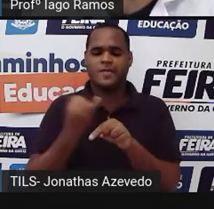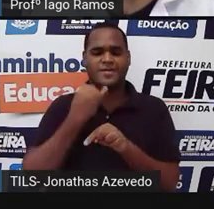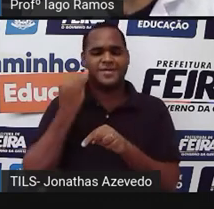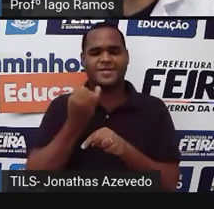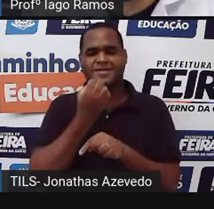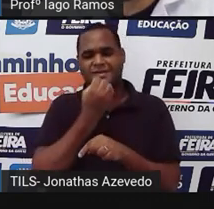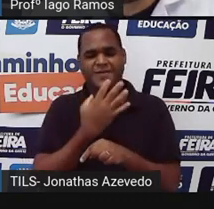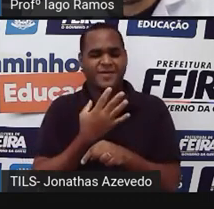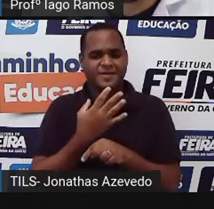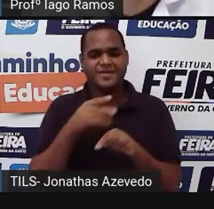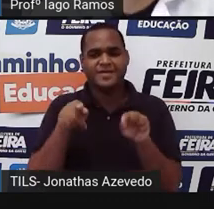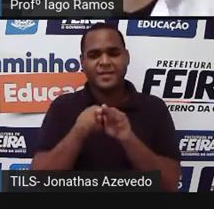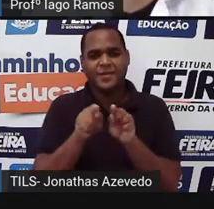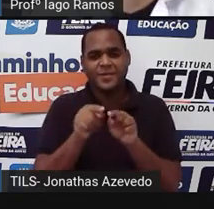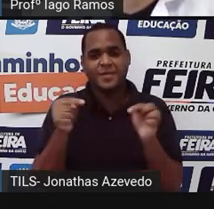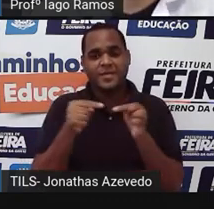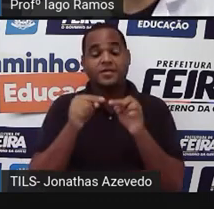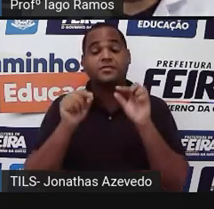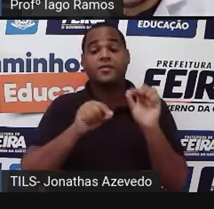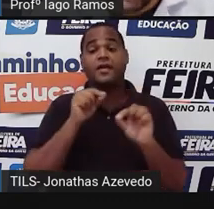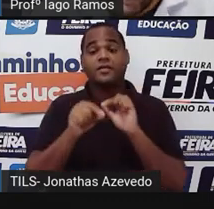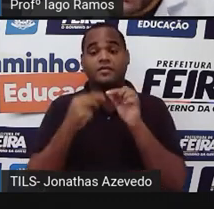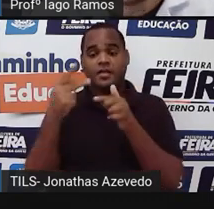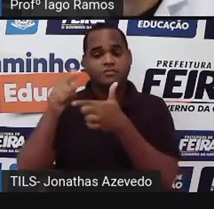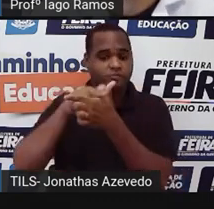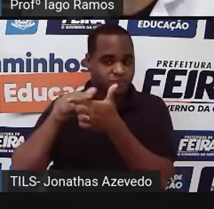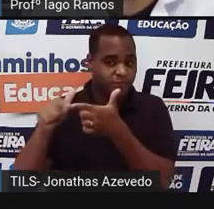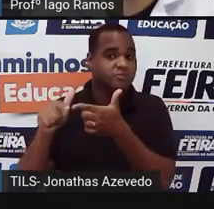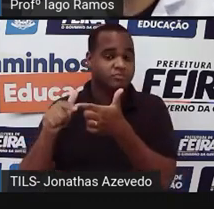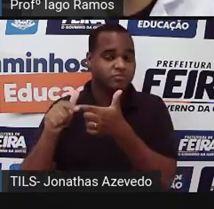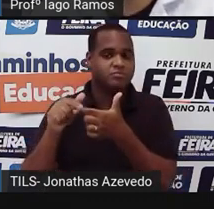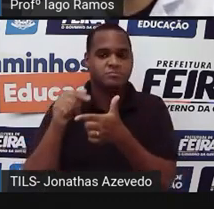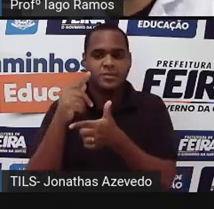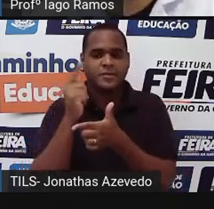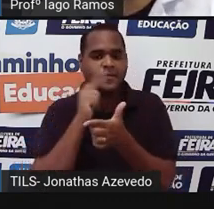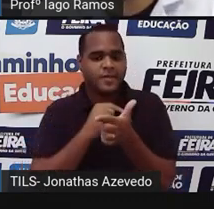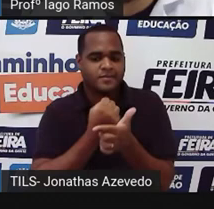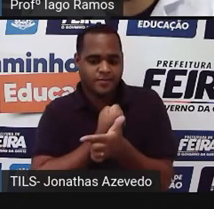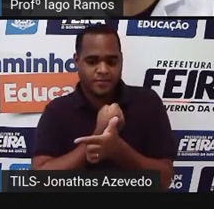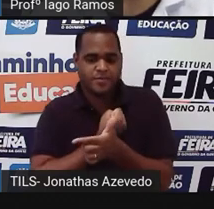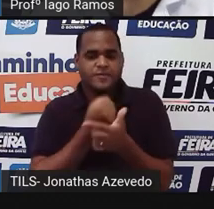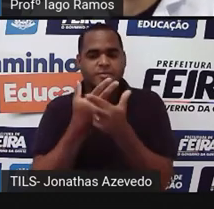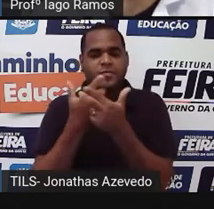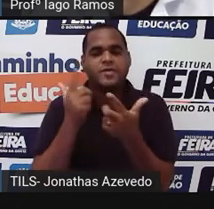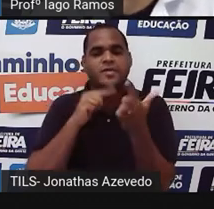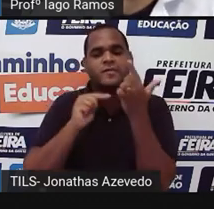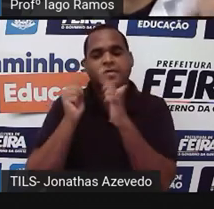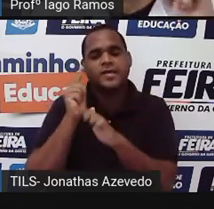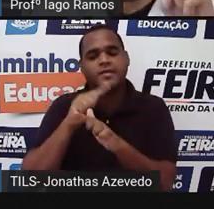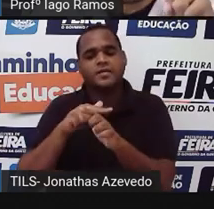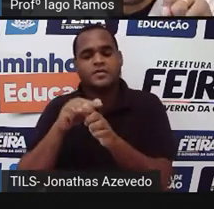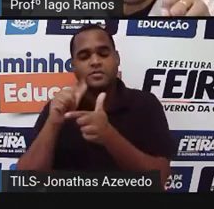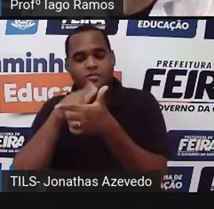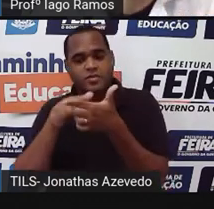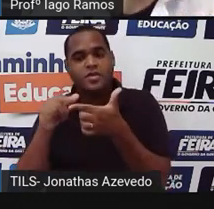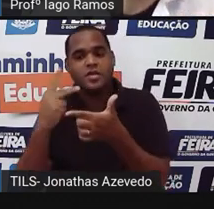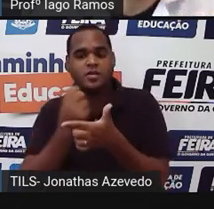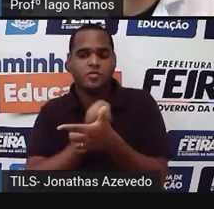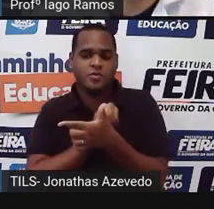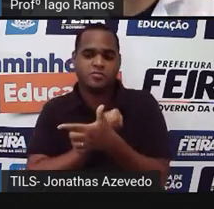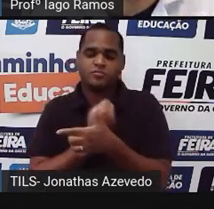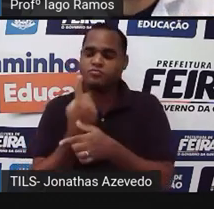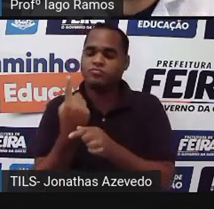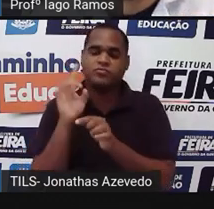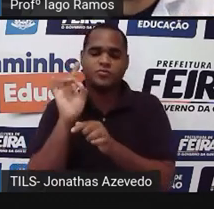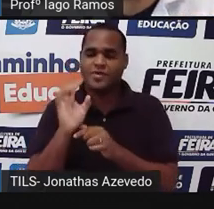é que nesse caso o divisor que é aquele número pelo qual a gente vai dividir é um algarismo só